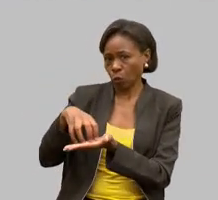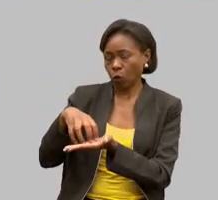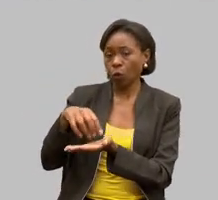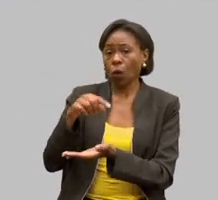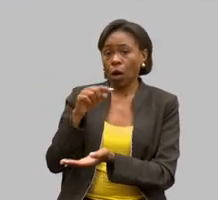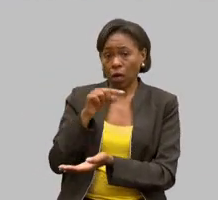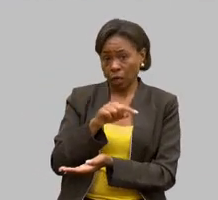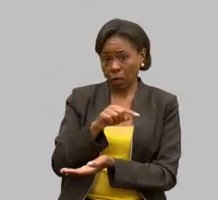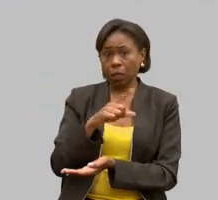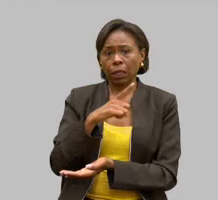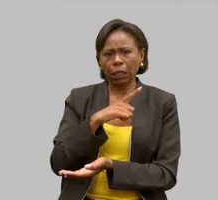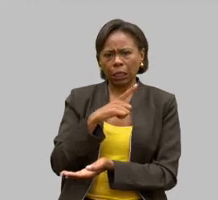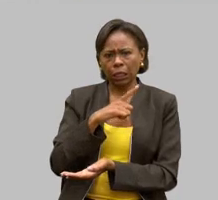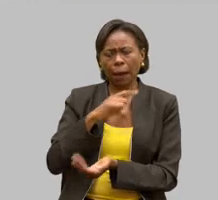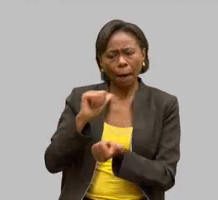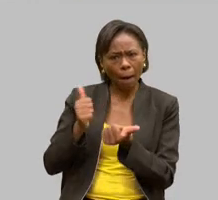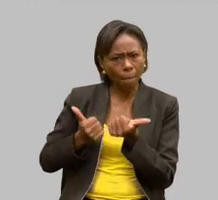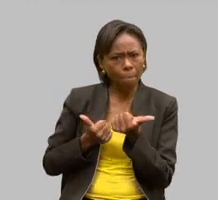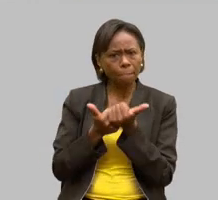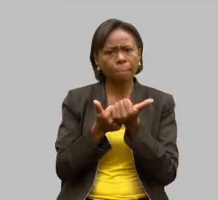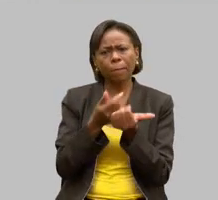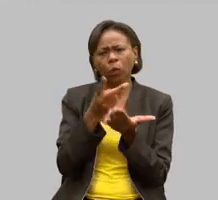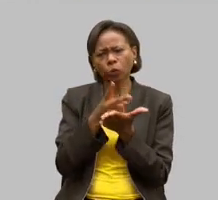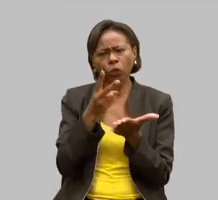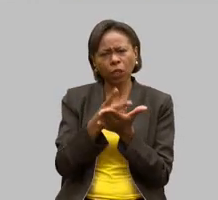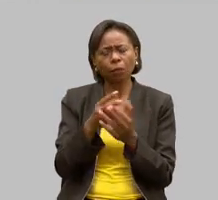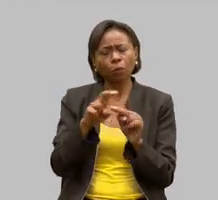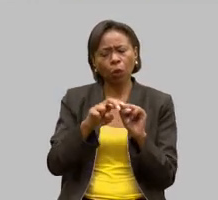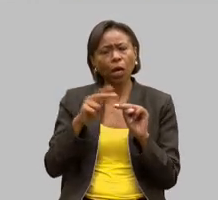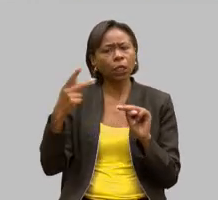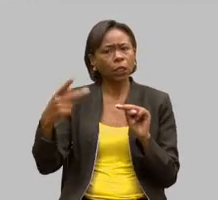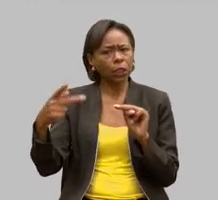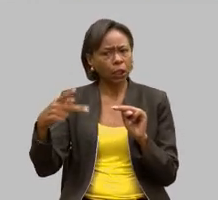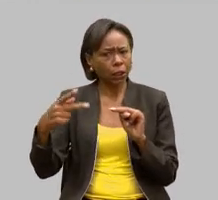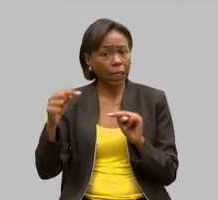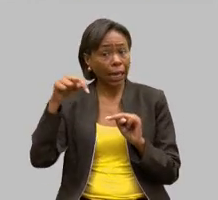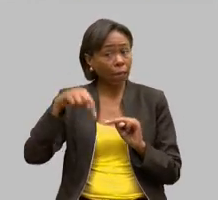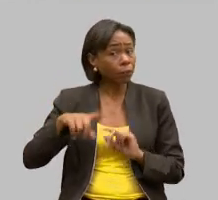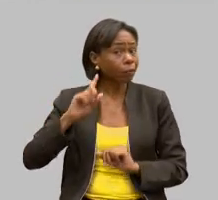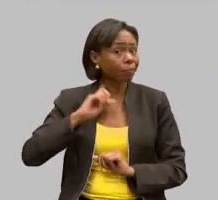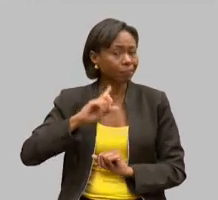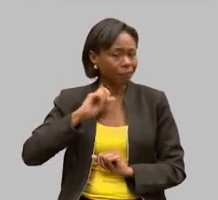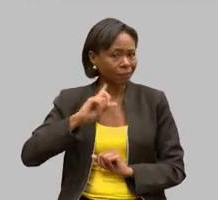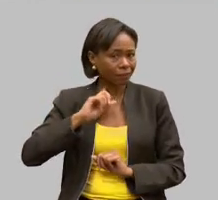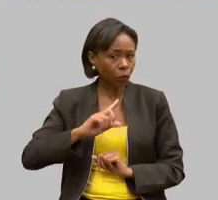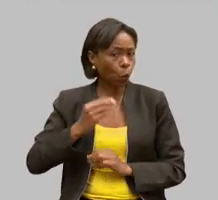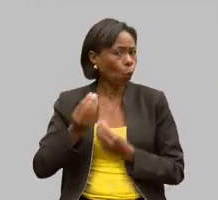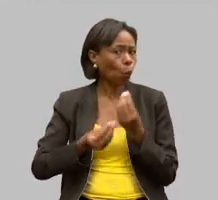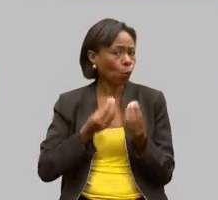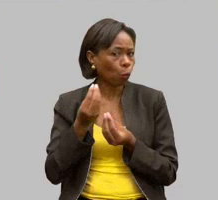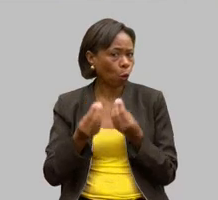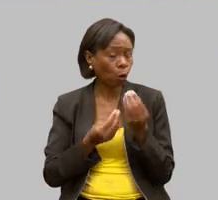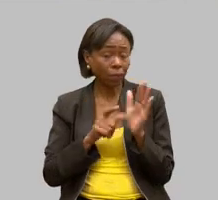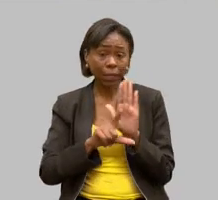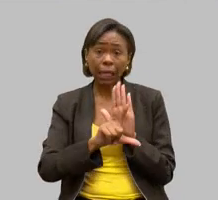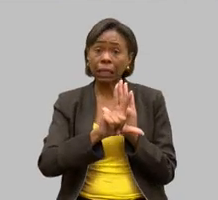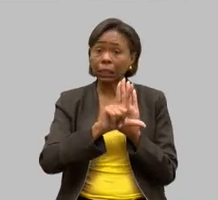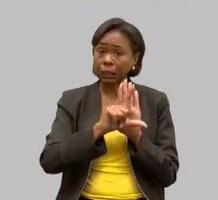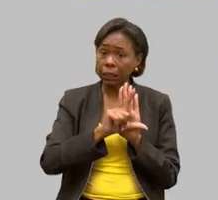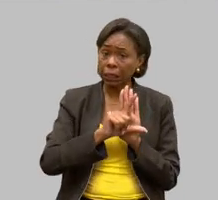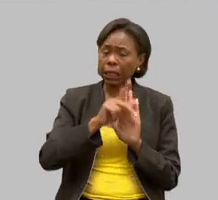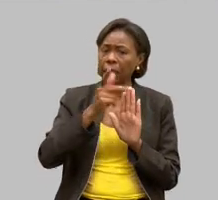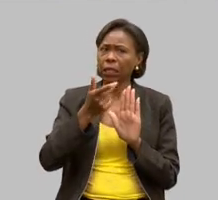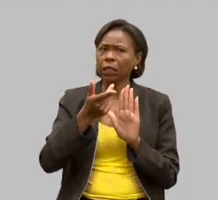restrito ao fortalecimento do terceiro setor no Estado de Minas Gerais, por meio de legislações direcionadas para o fomento de